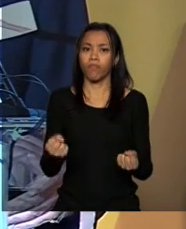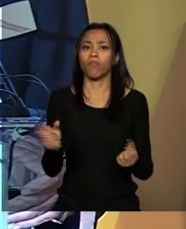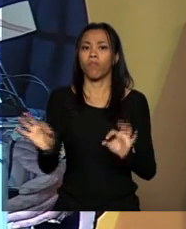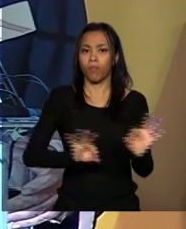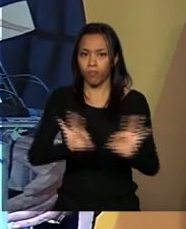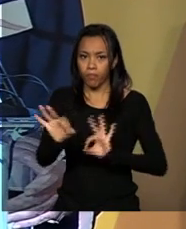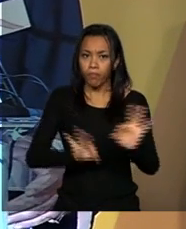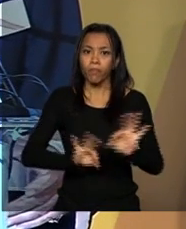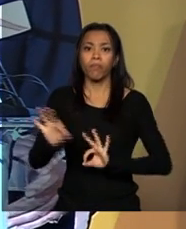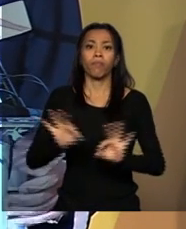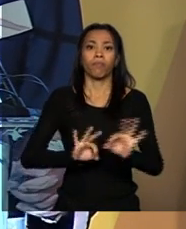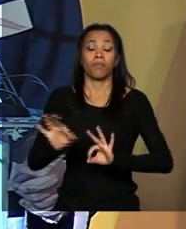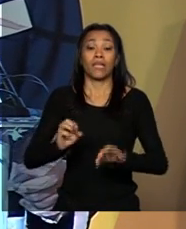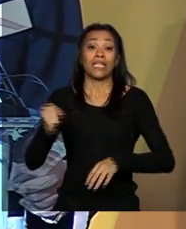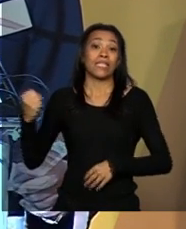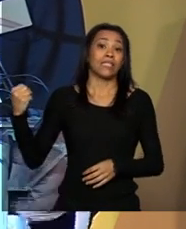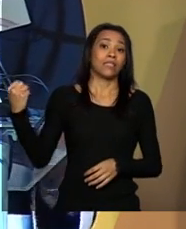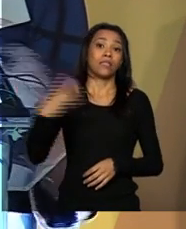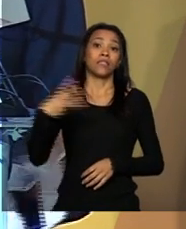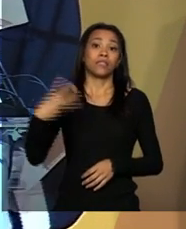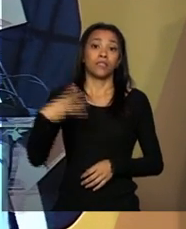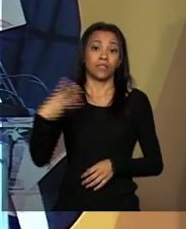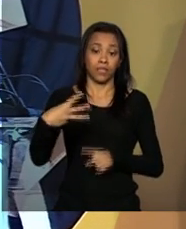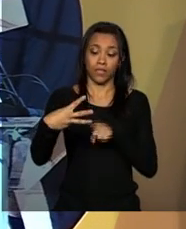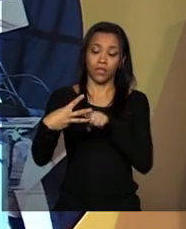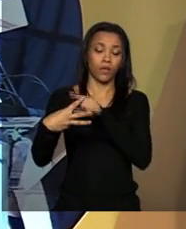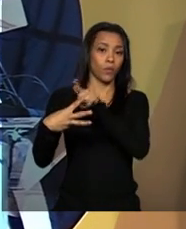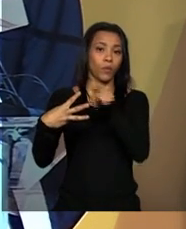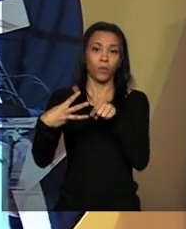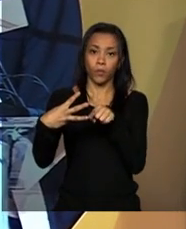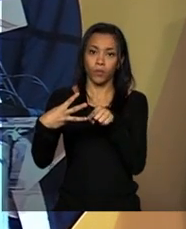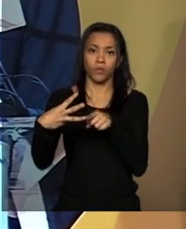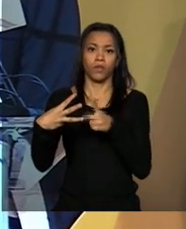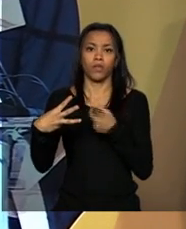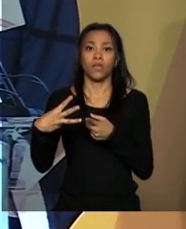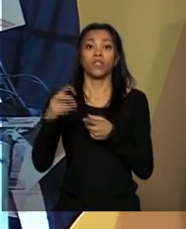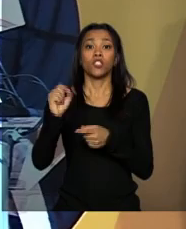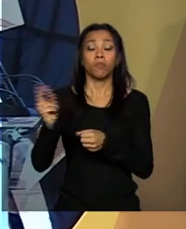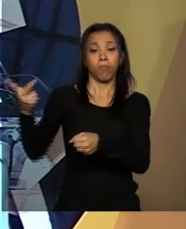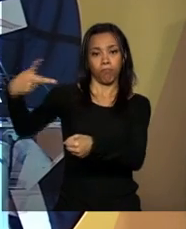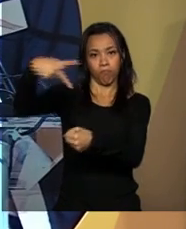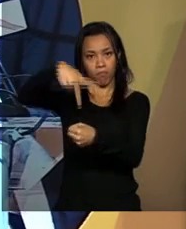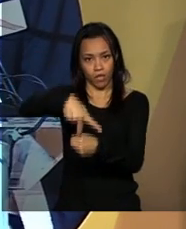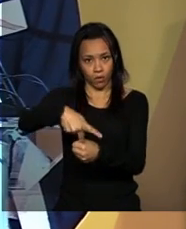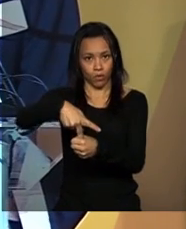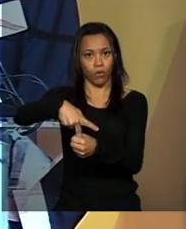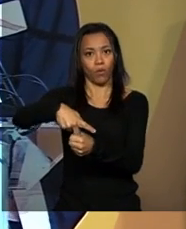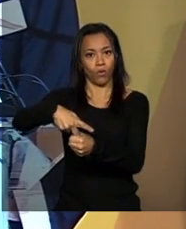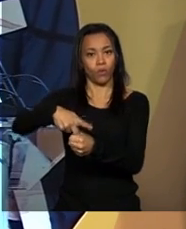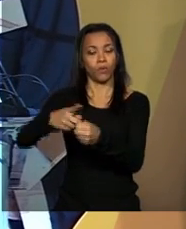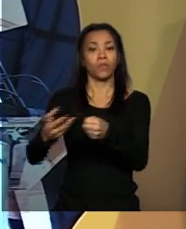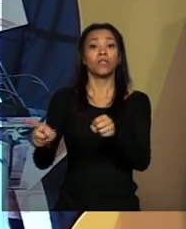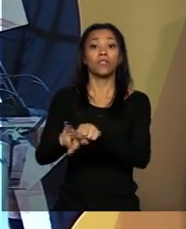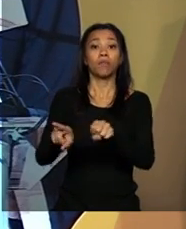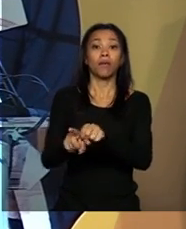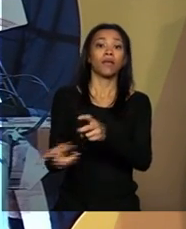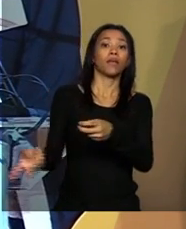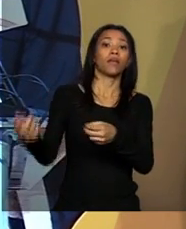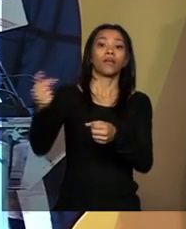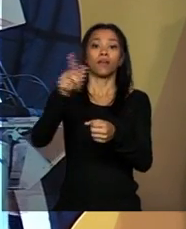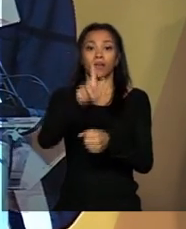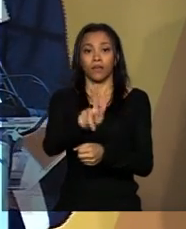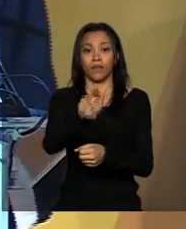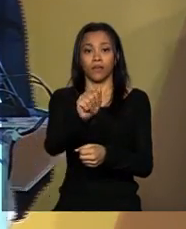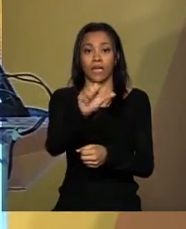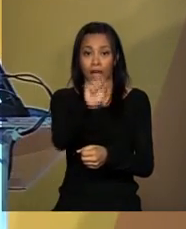13ª rodada de petróleo e gás. E no